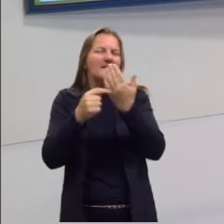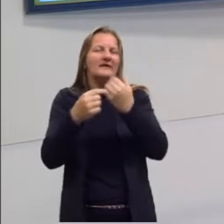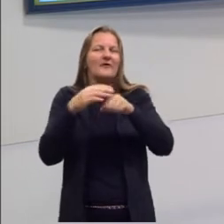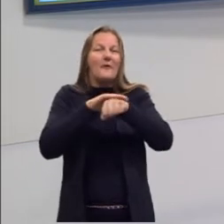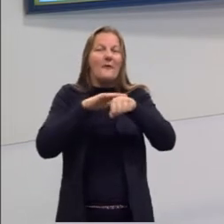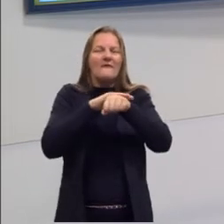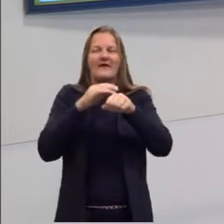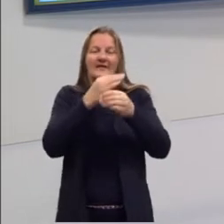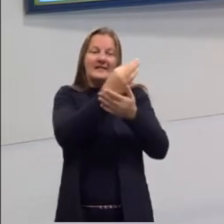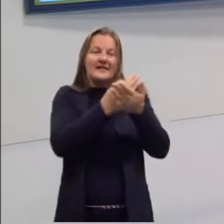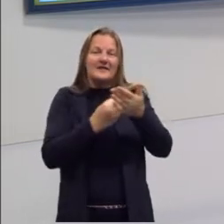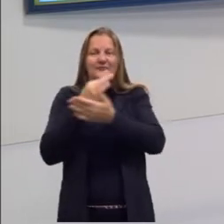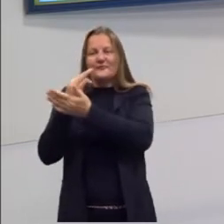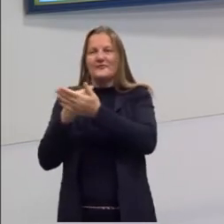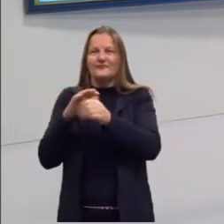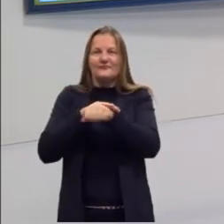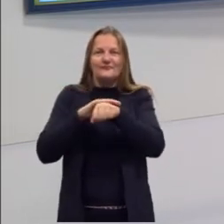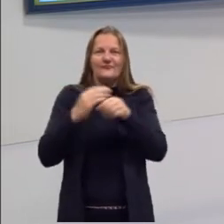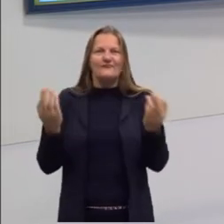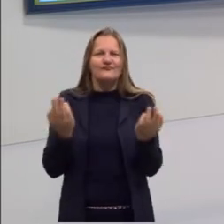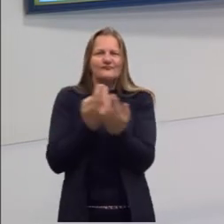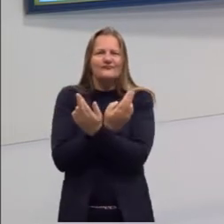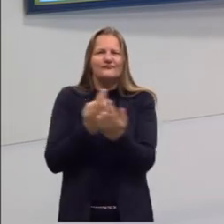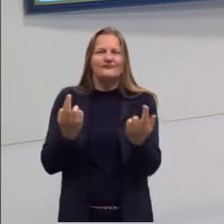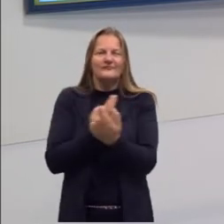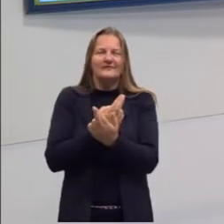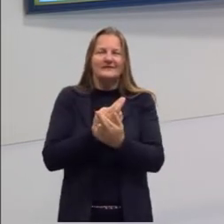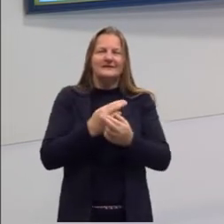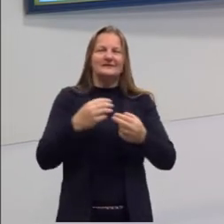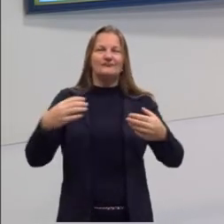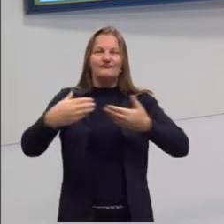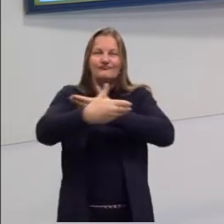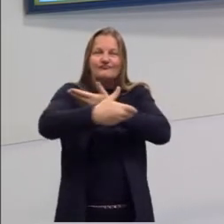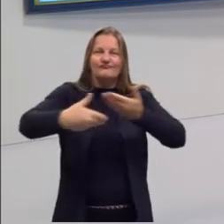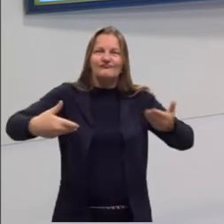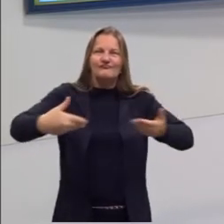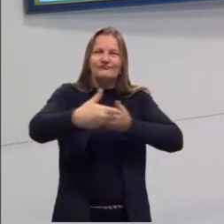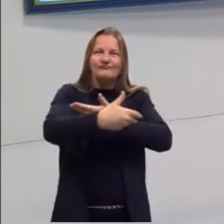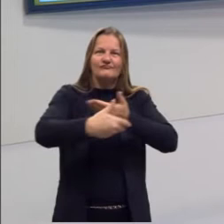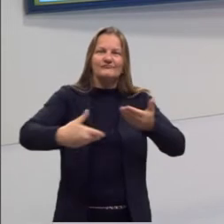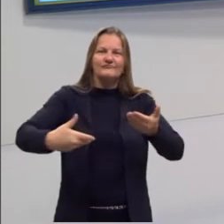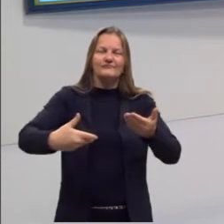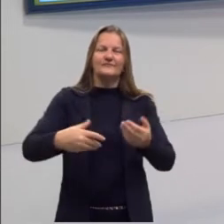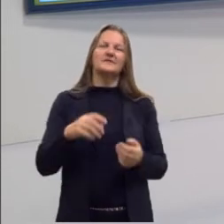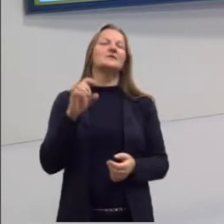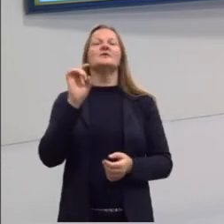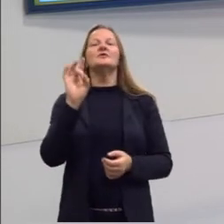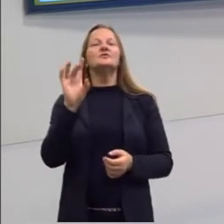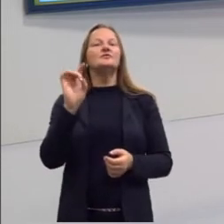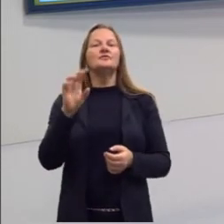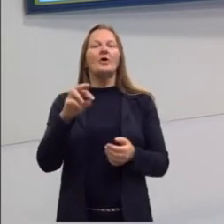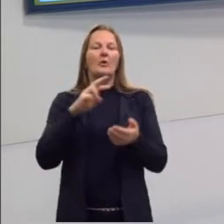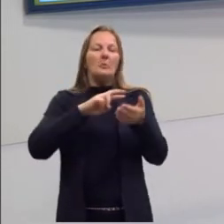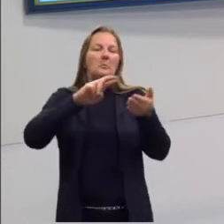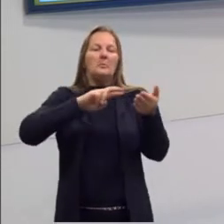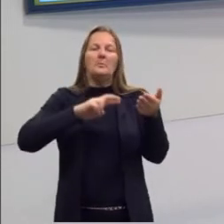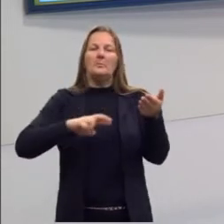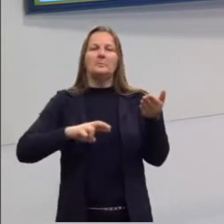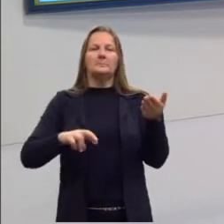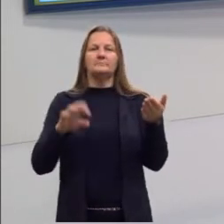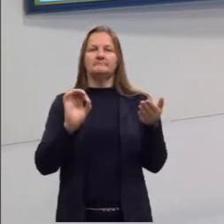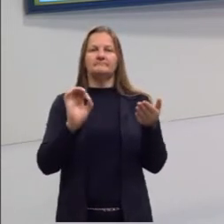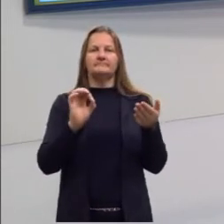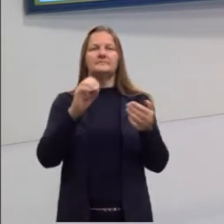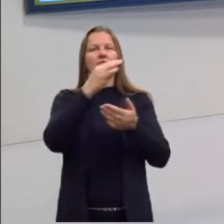aqui que a definição de texto não é necessariamente um texto como a gente pensa assim. Ah, por exemplo, uma redação. Uma